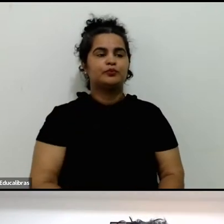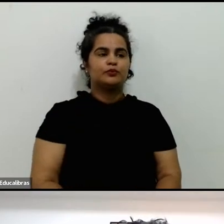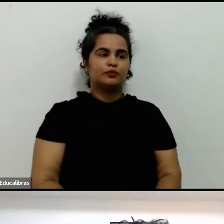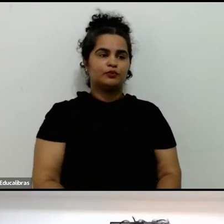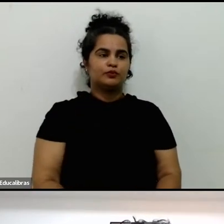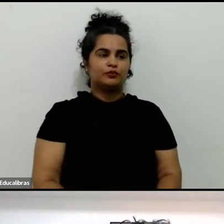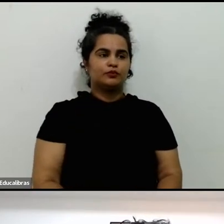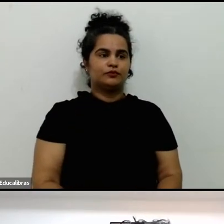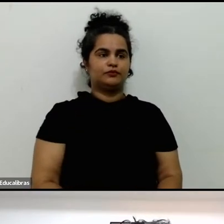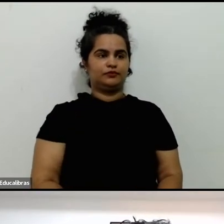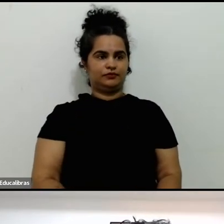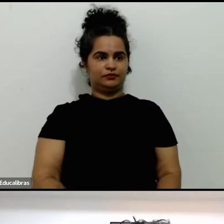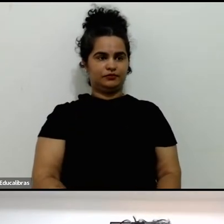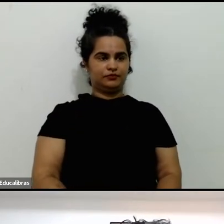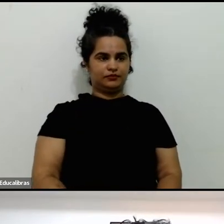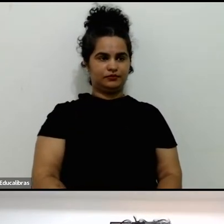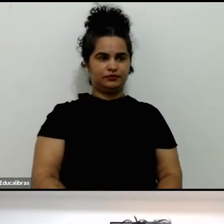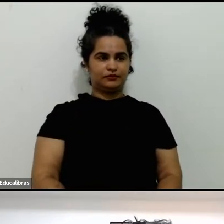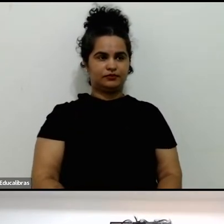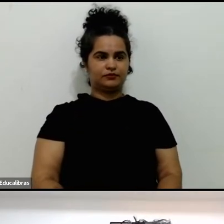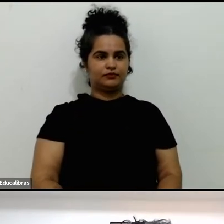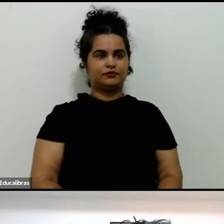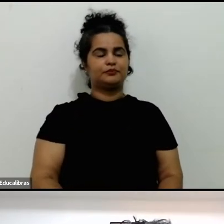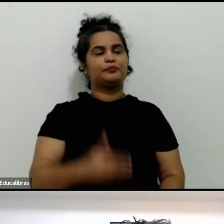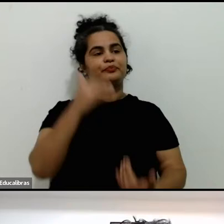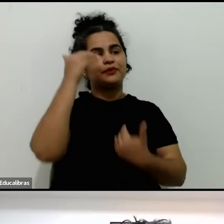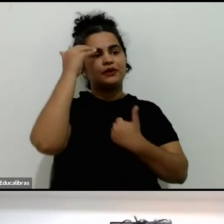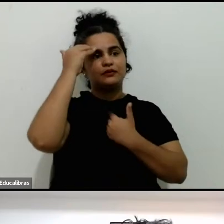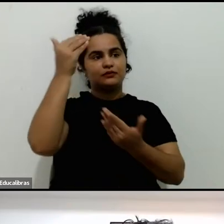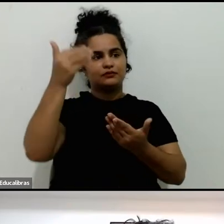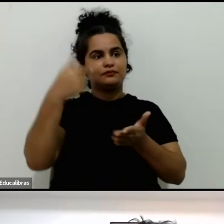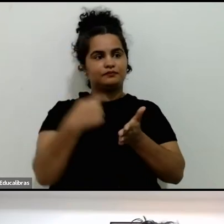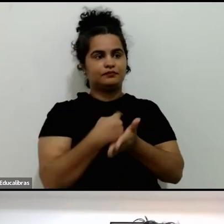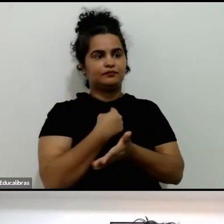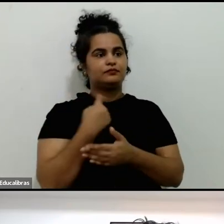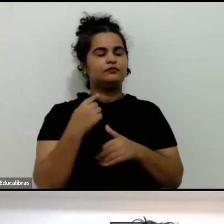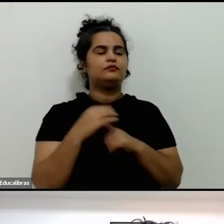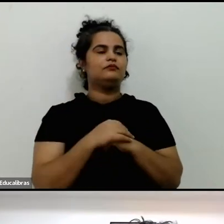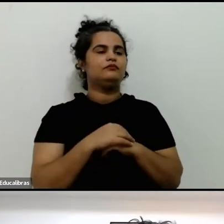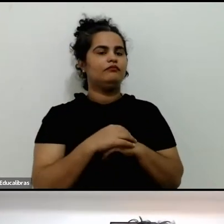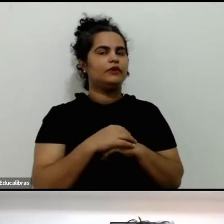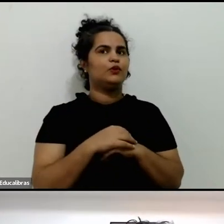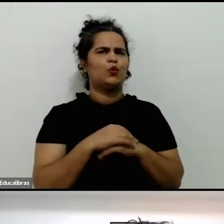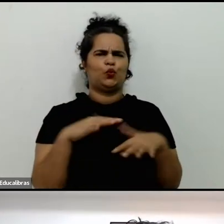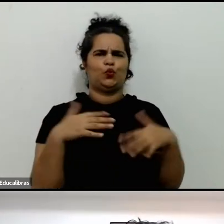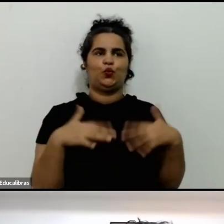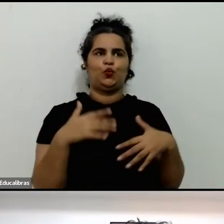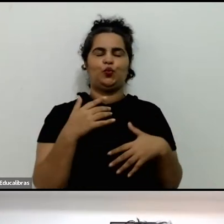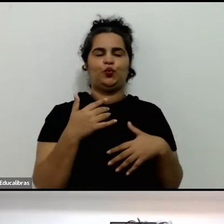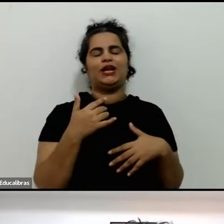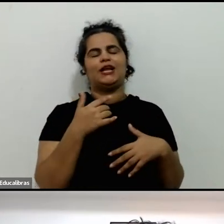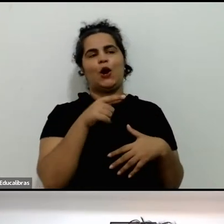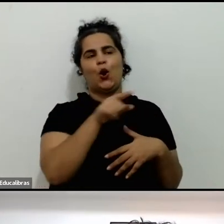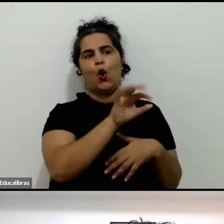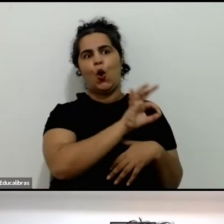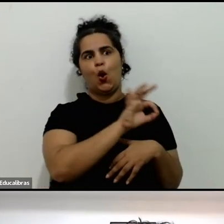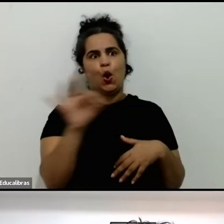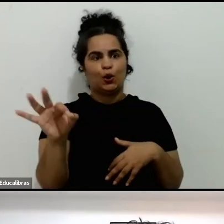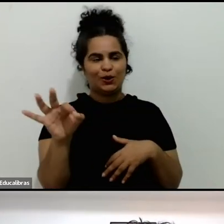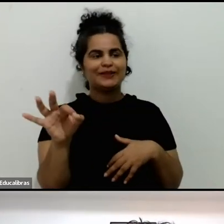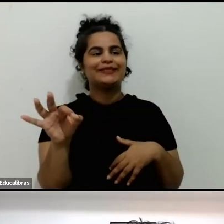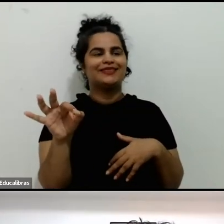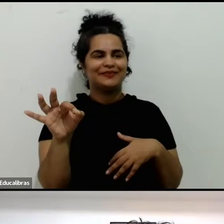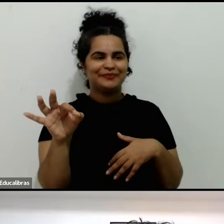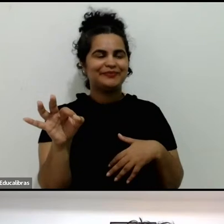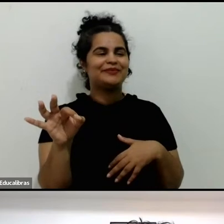Obrigado para a pergunta. É um bom ponto, e eu vou falar sobre um pouco de angelo. Primeiro,